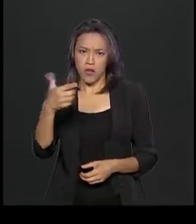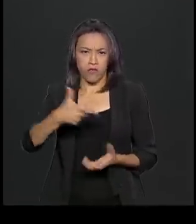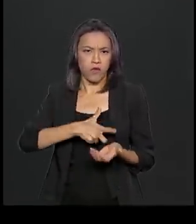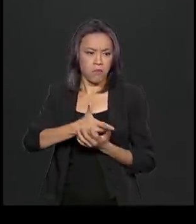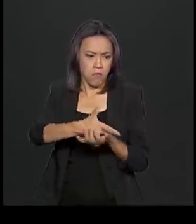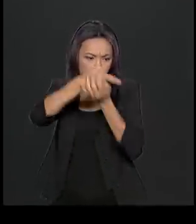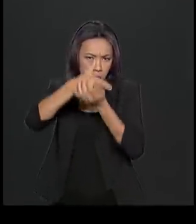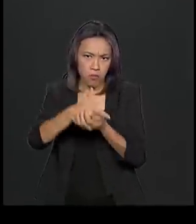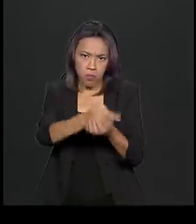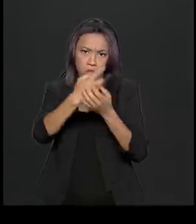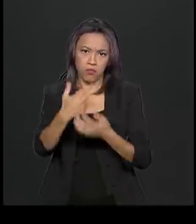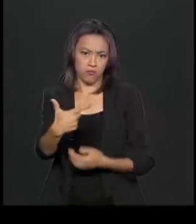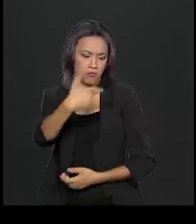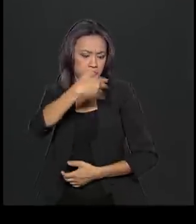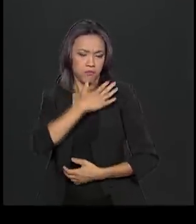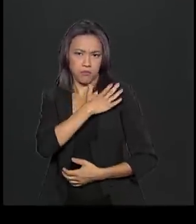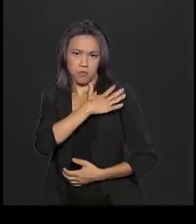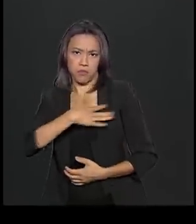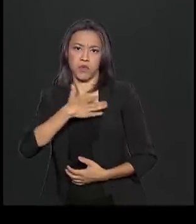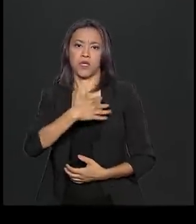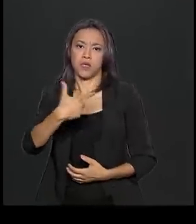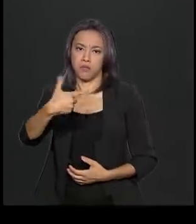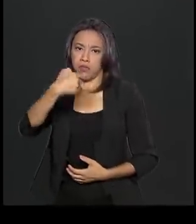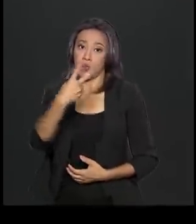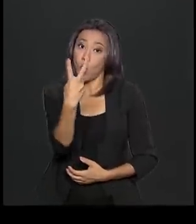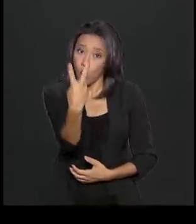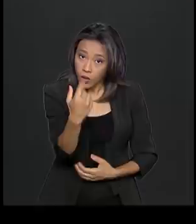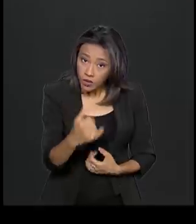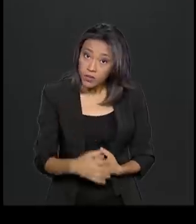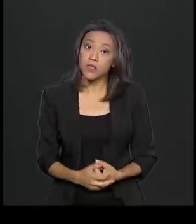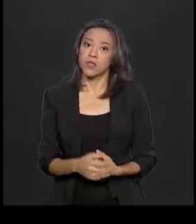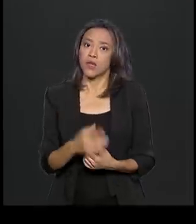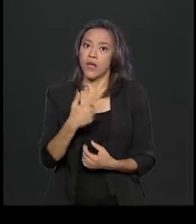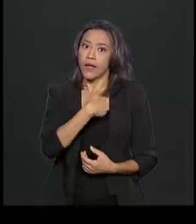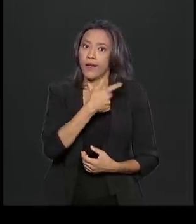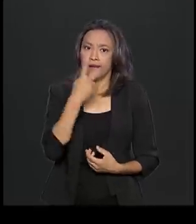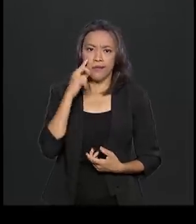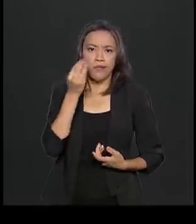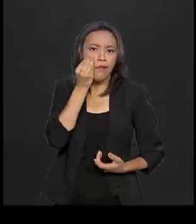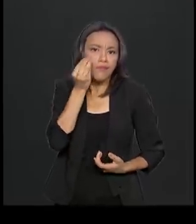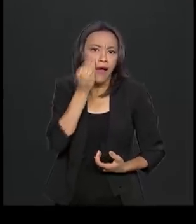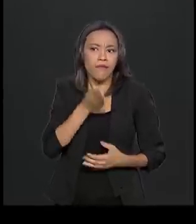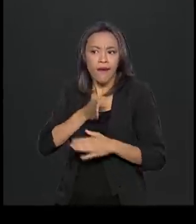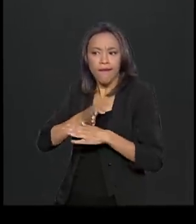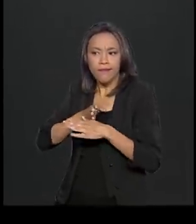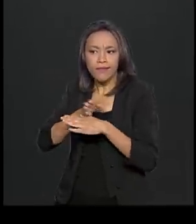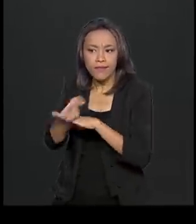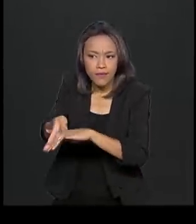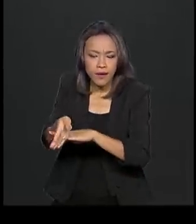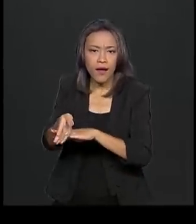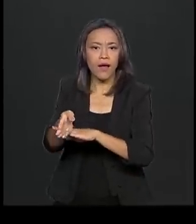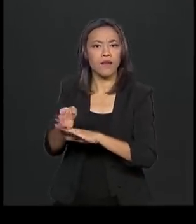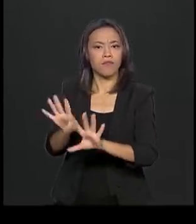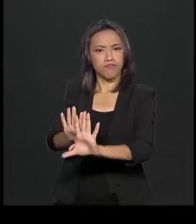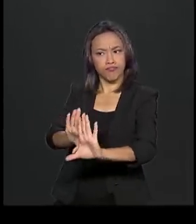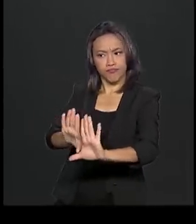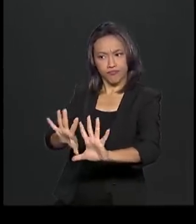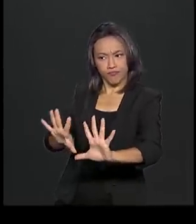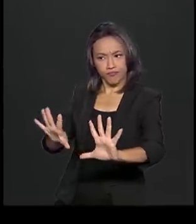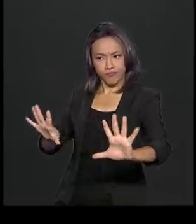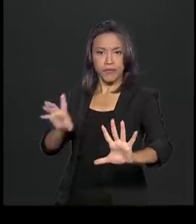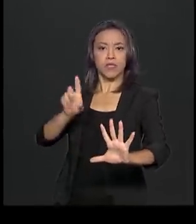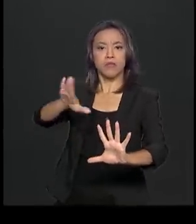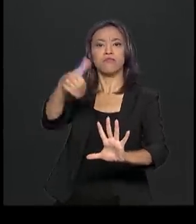tiros na altura dos ombros do ombro e quando tentava entrar em um quartel com policiais militares